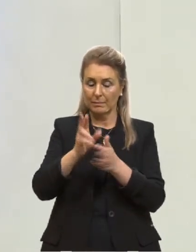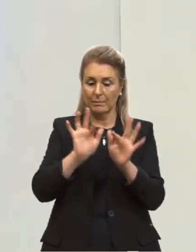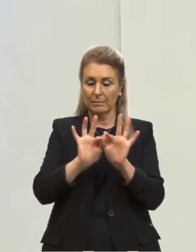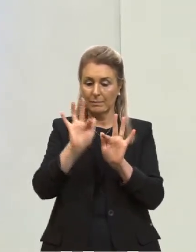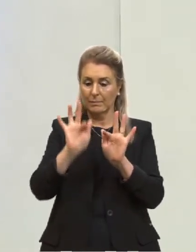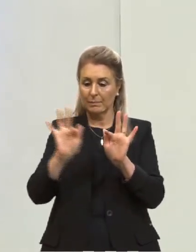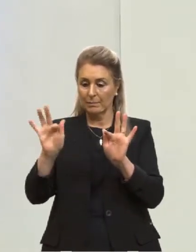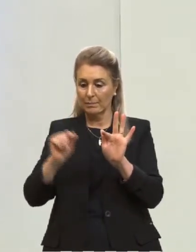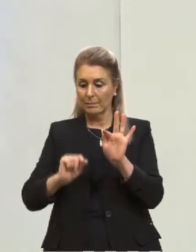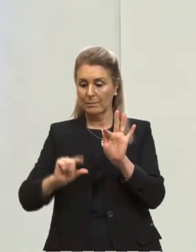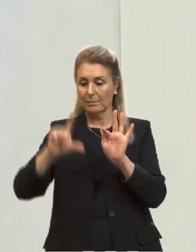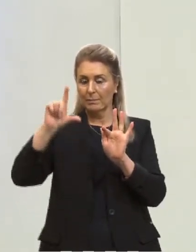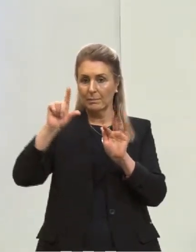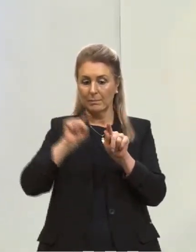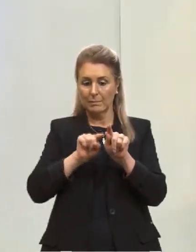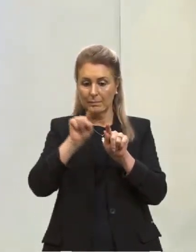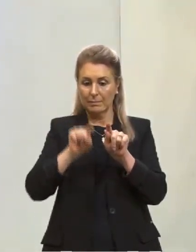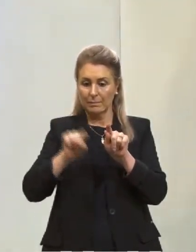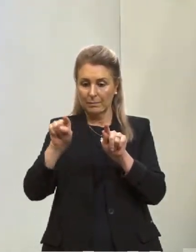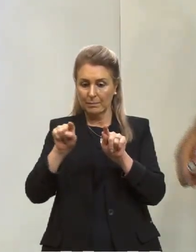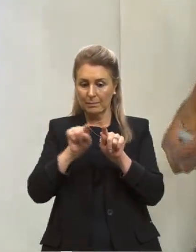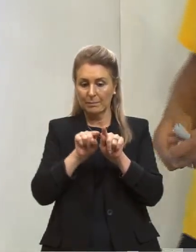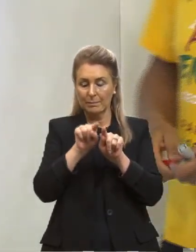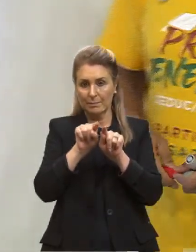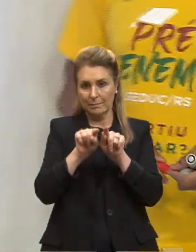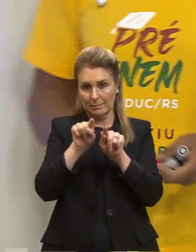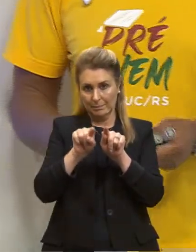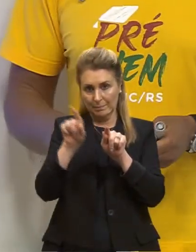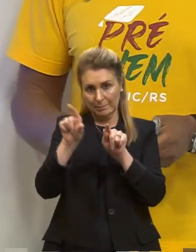comprimento de onda. Como assim? Vamos para quadro.